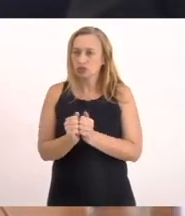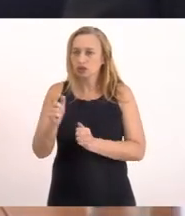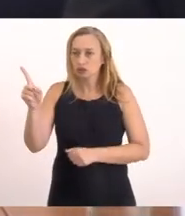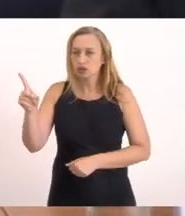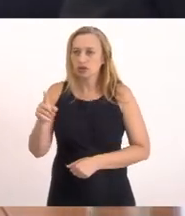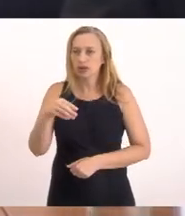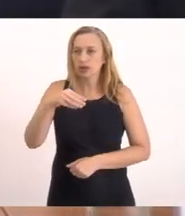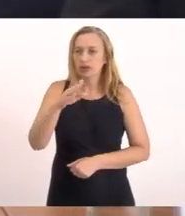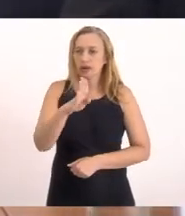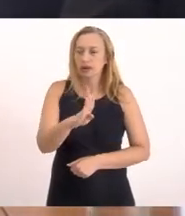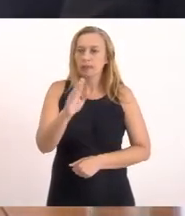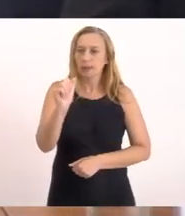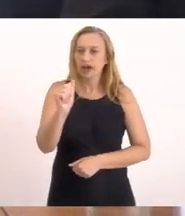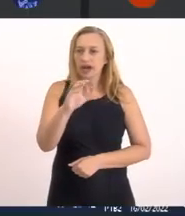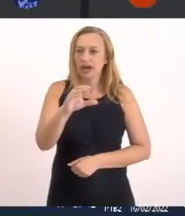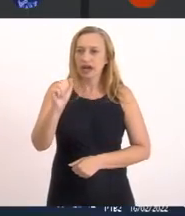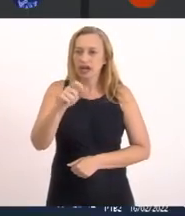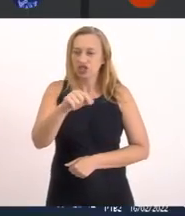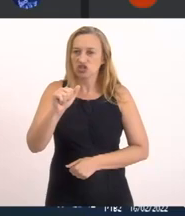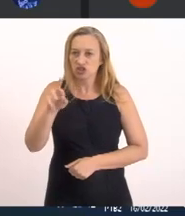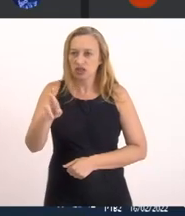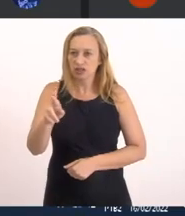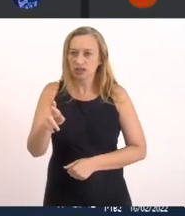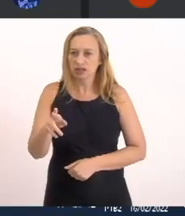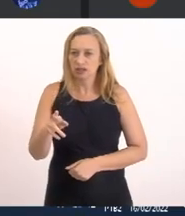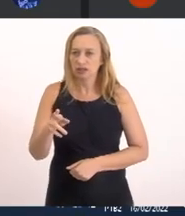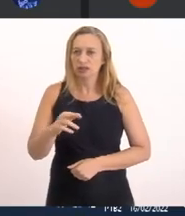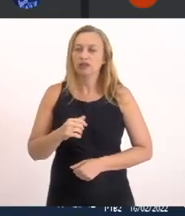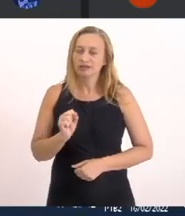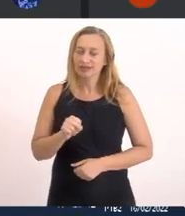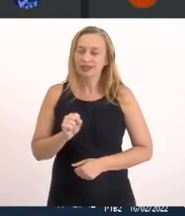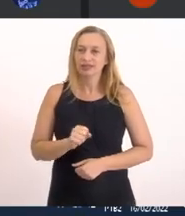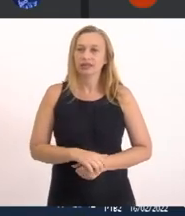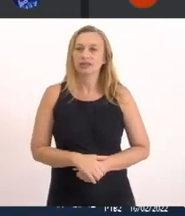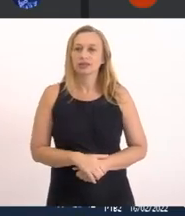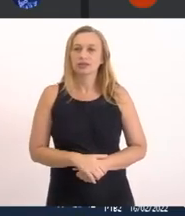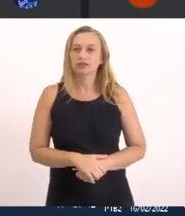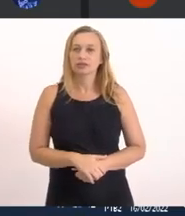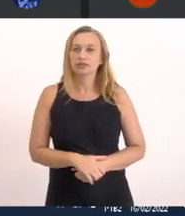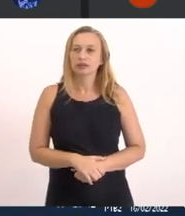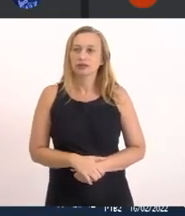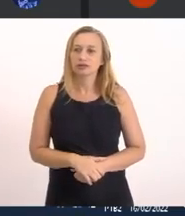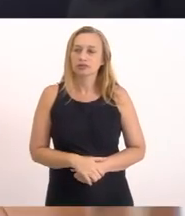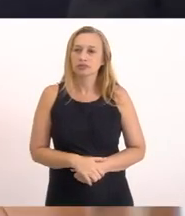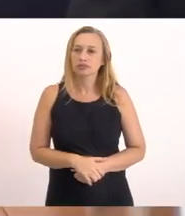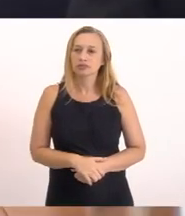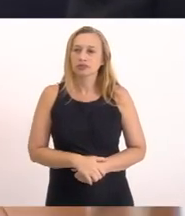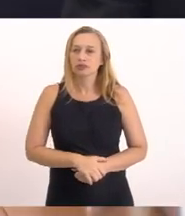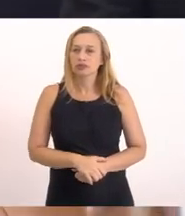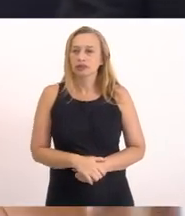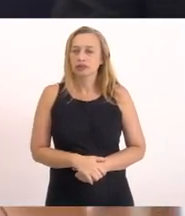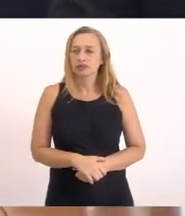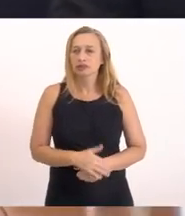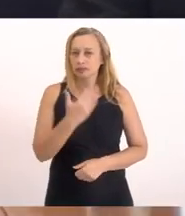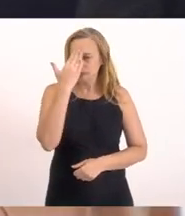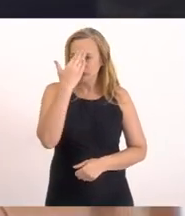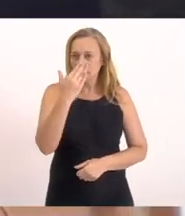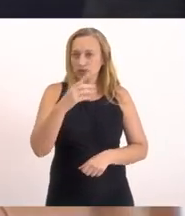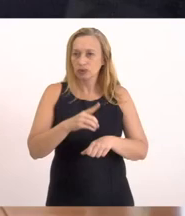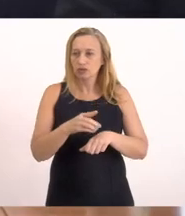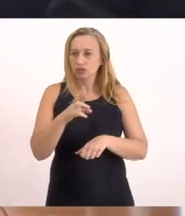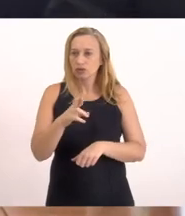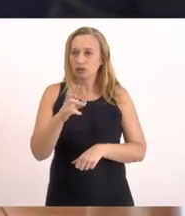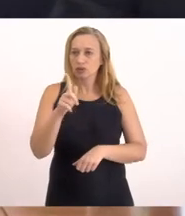bacaxá Tá bom? Eu conheço Sou morador Sou morador ativo Vamos lá Agora Muito obrigado Doutor Gilmar